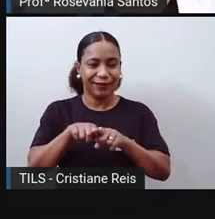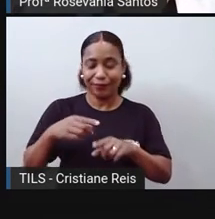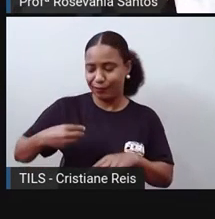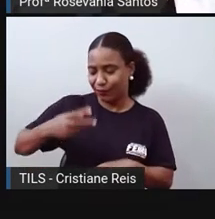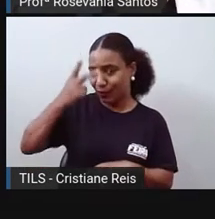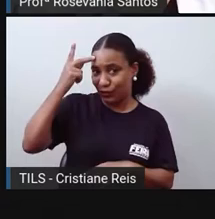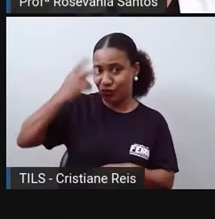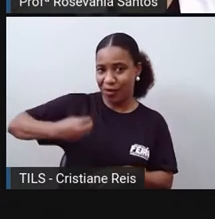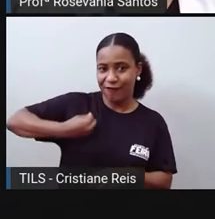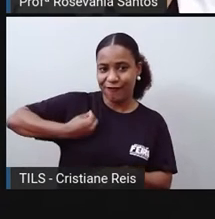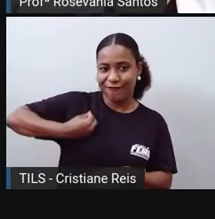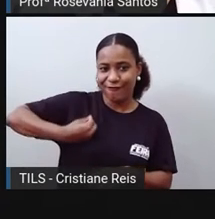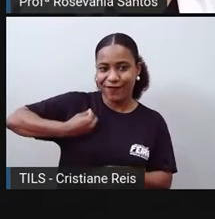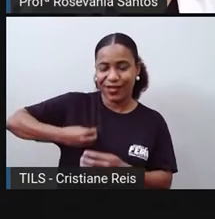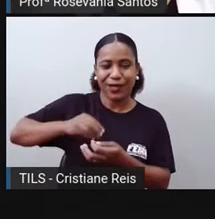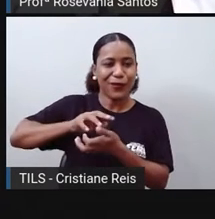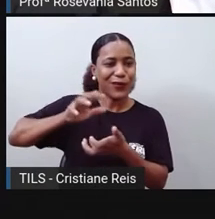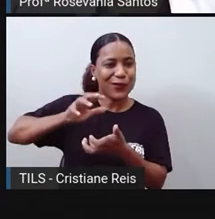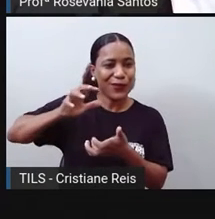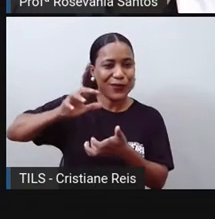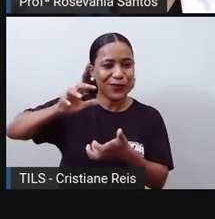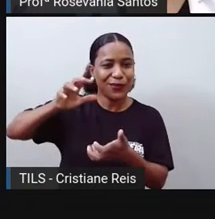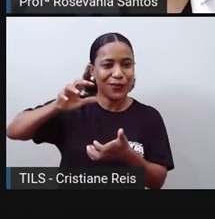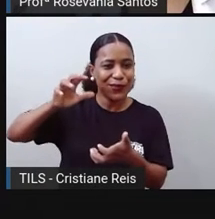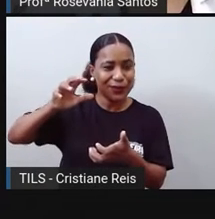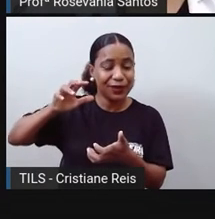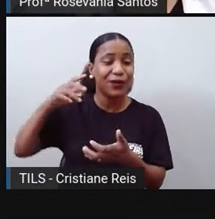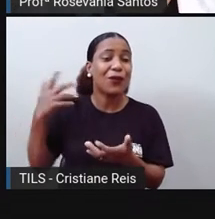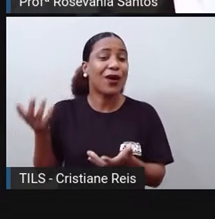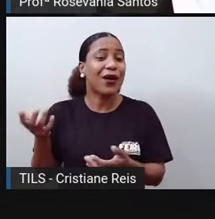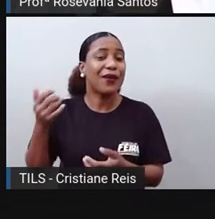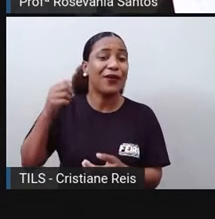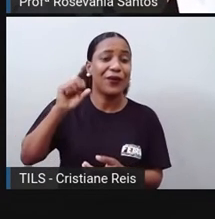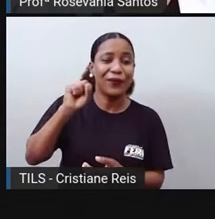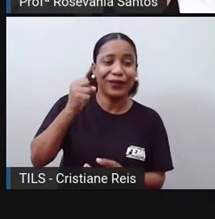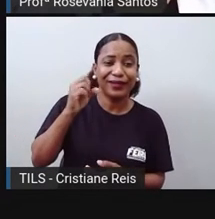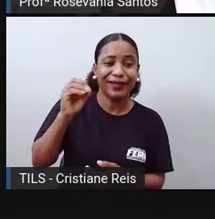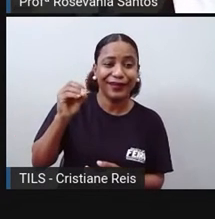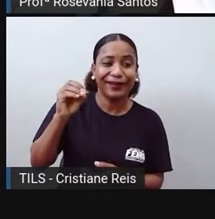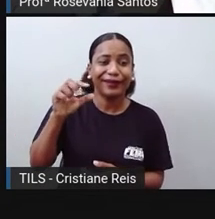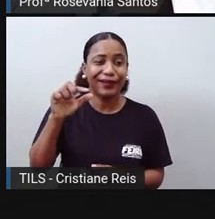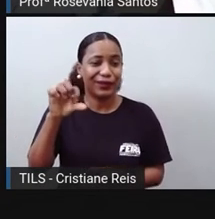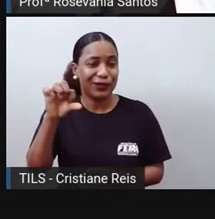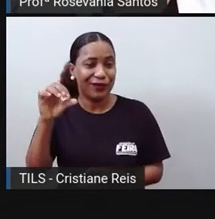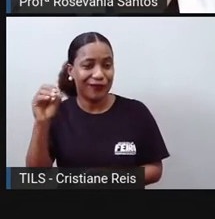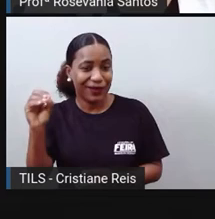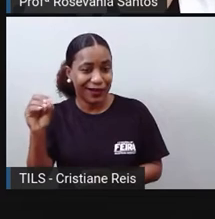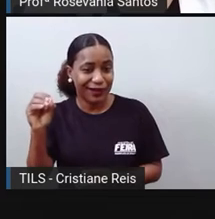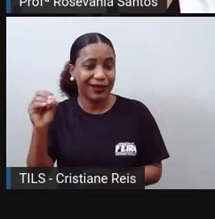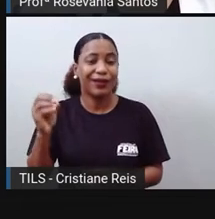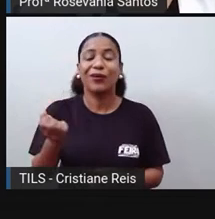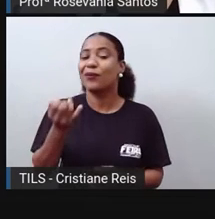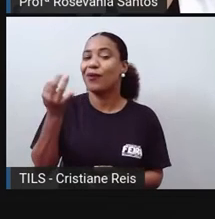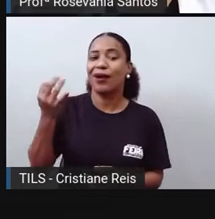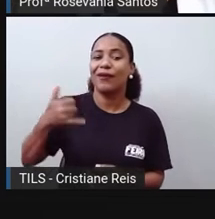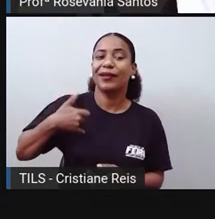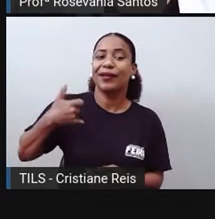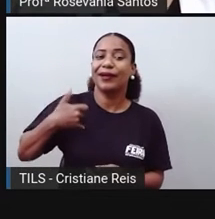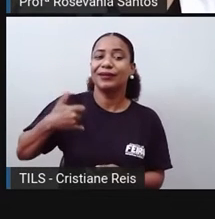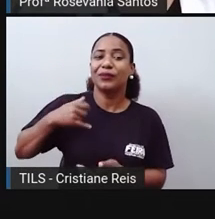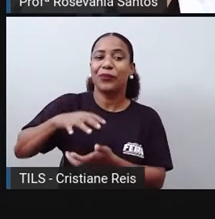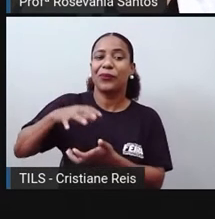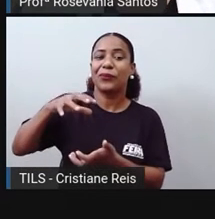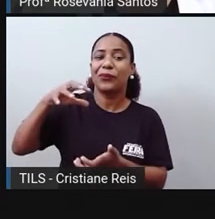chegar aos 70, aos 80, aos 90 anos, né? Existem sociedades hoje, principalmente as orientais,